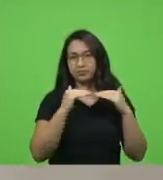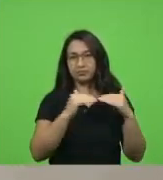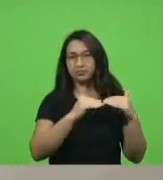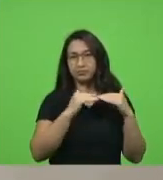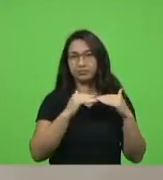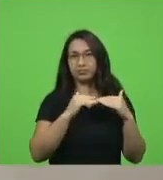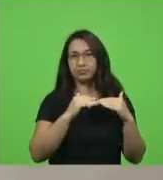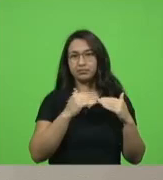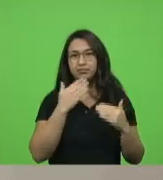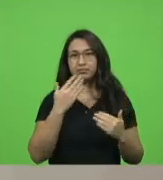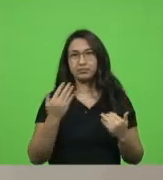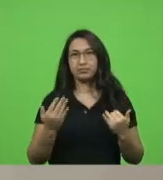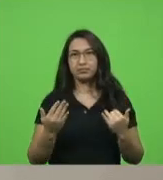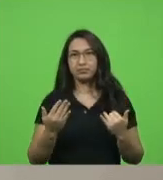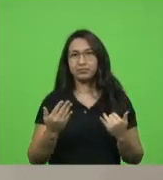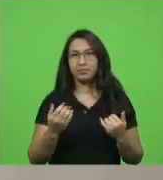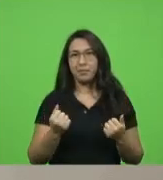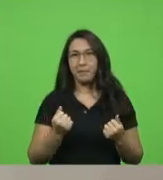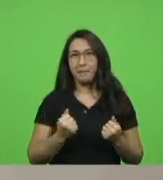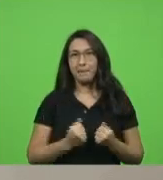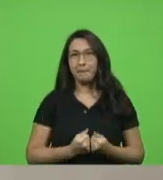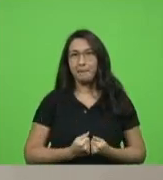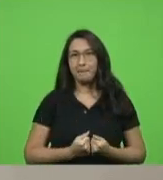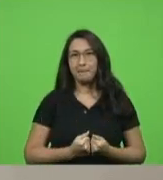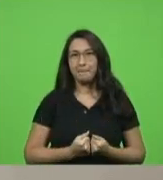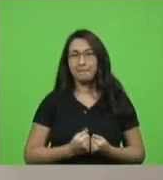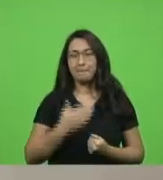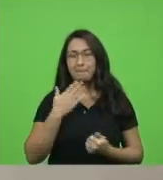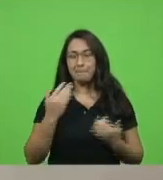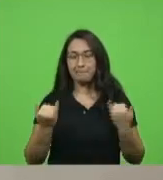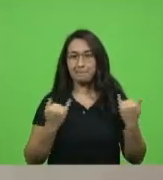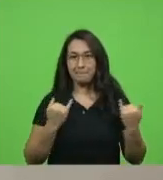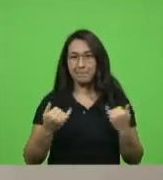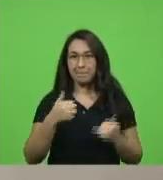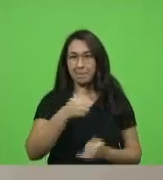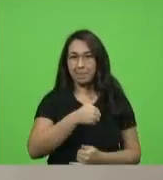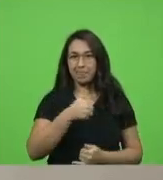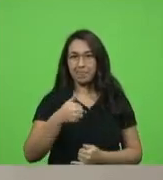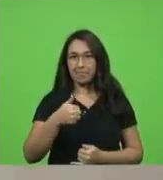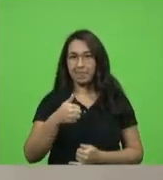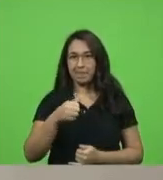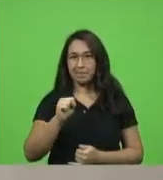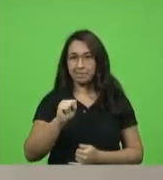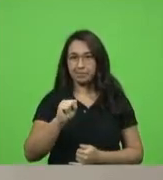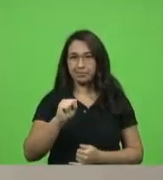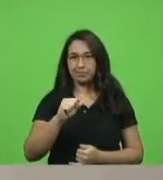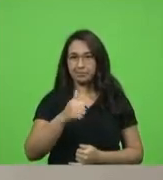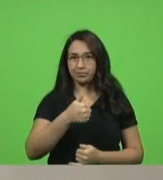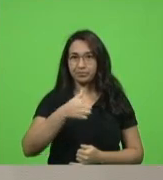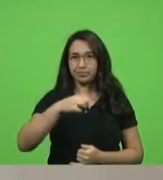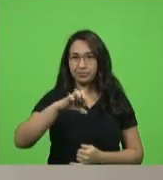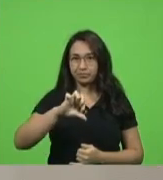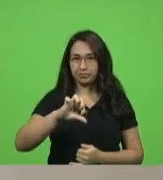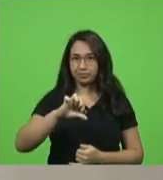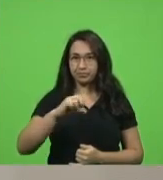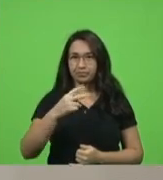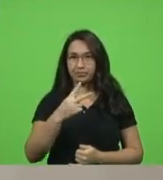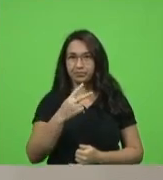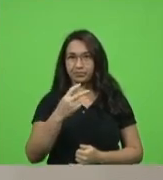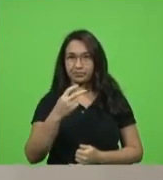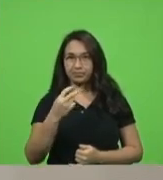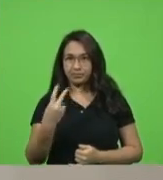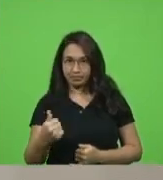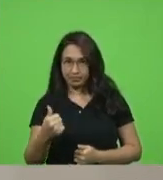por unanimidade pedido de informação 118 119 120 e 121 autor